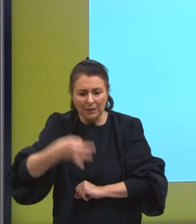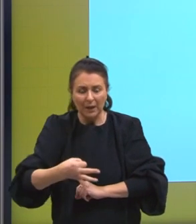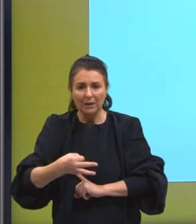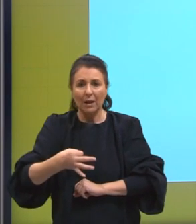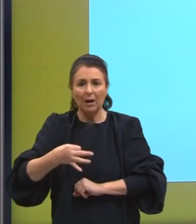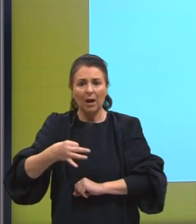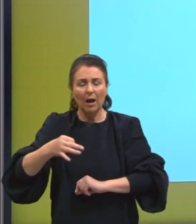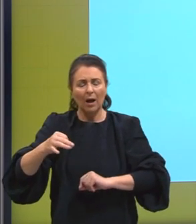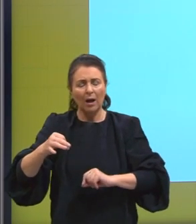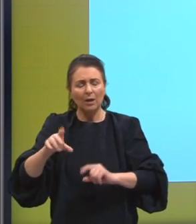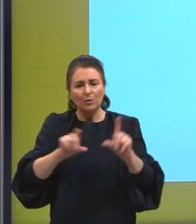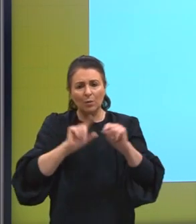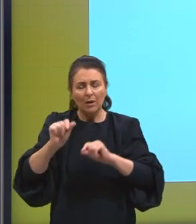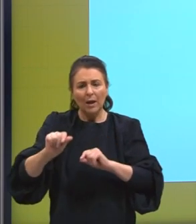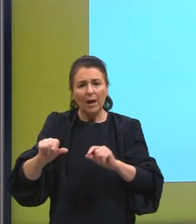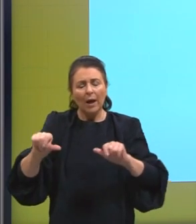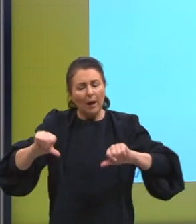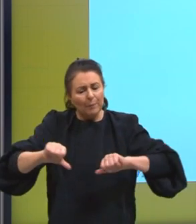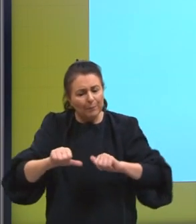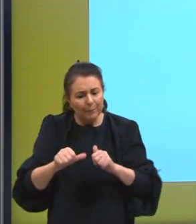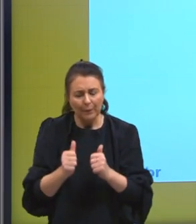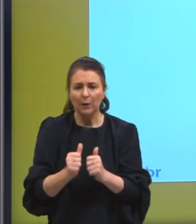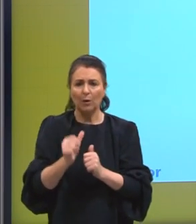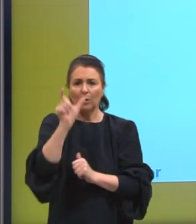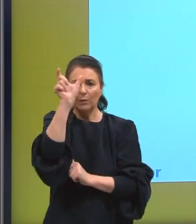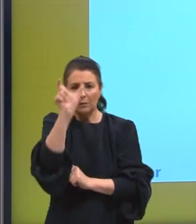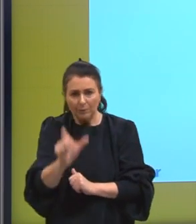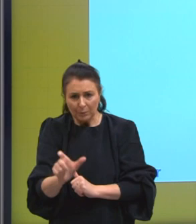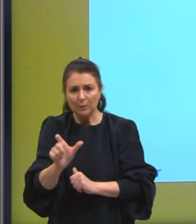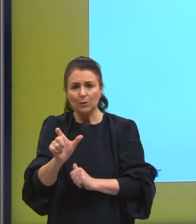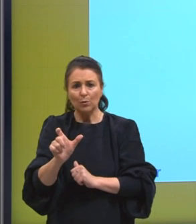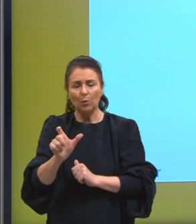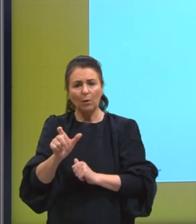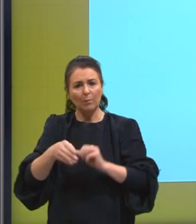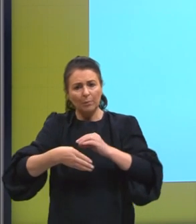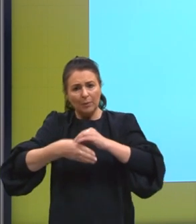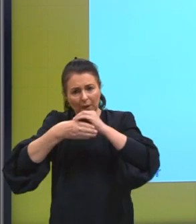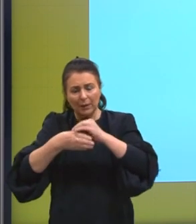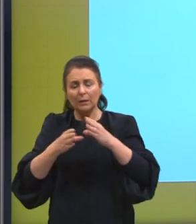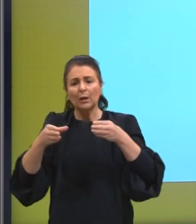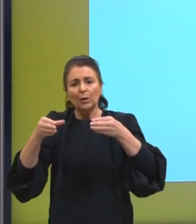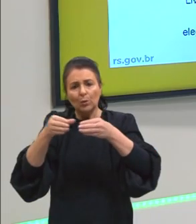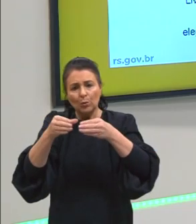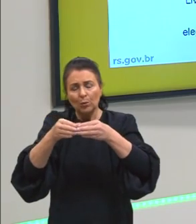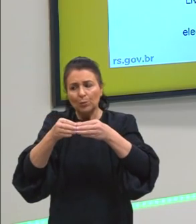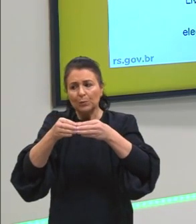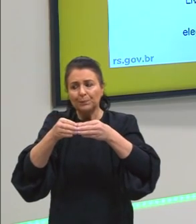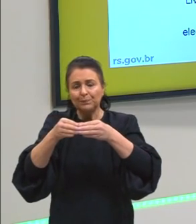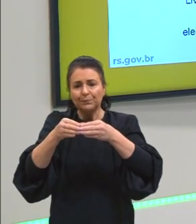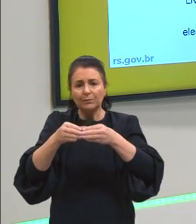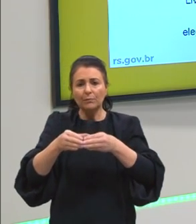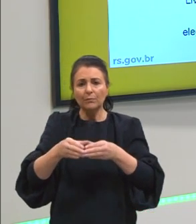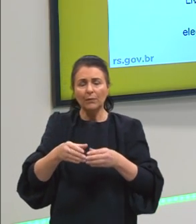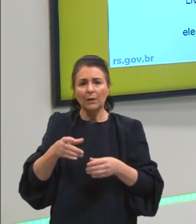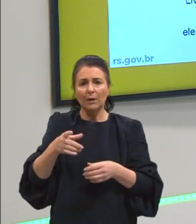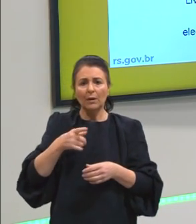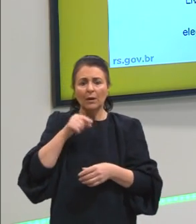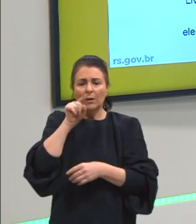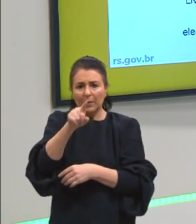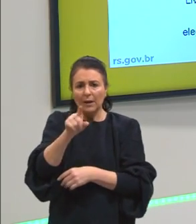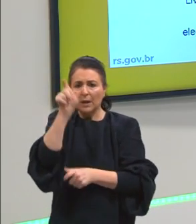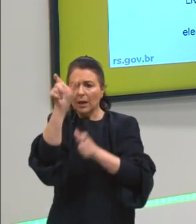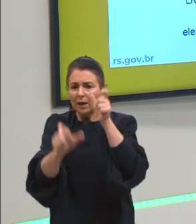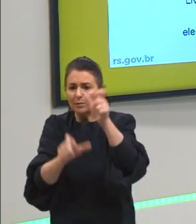navio que levaria as pessoas ao seu destino. Inclusive, ele questiona aqui, por exemplo, para ele as pessoas